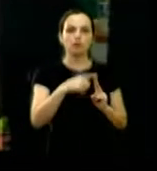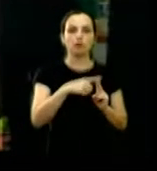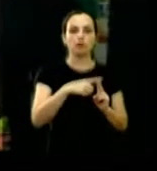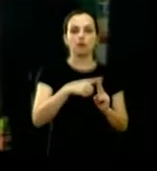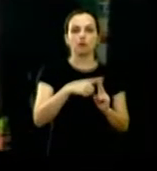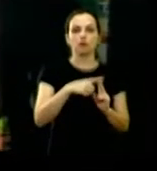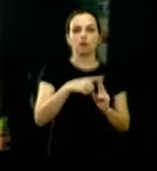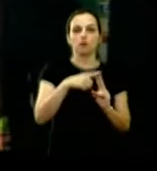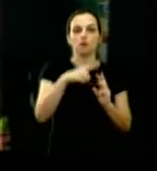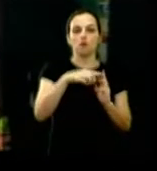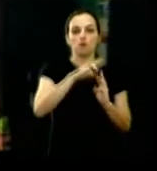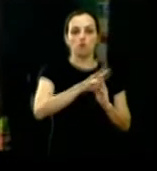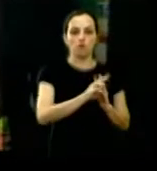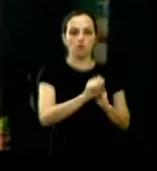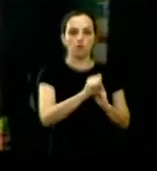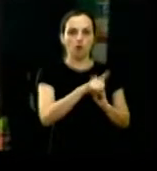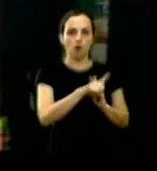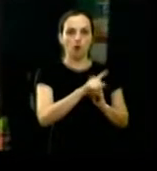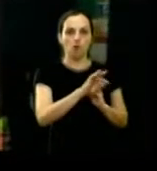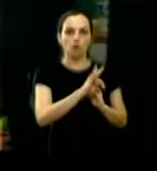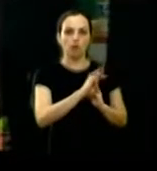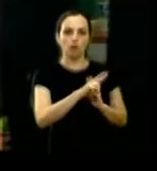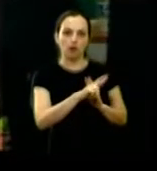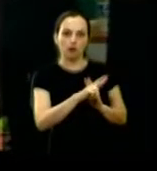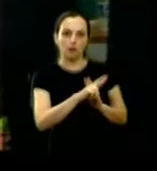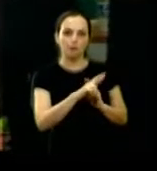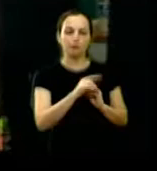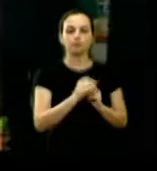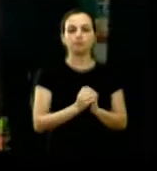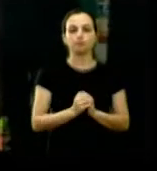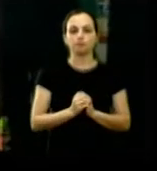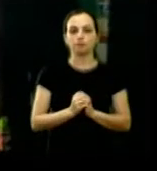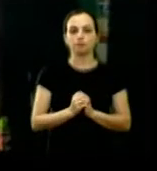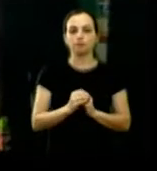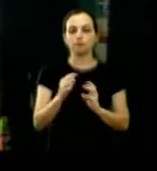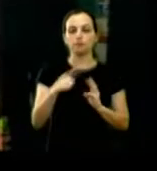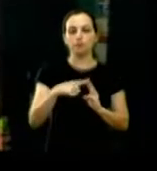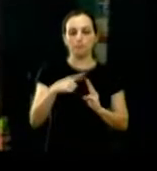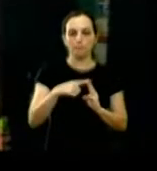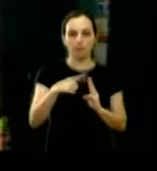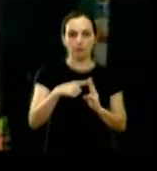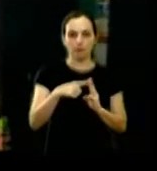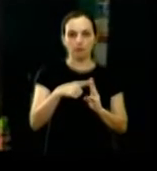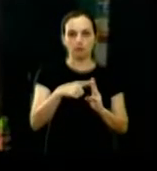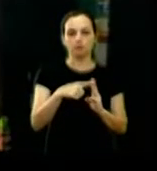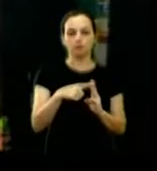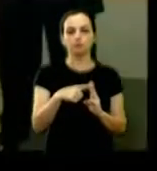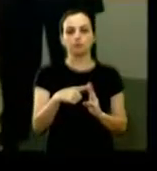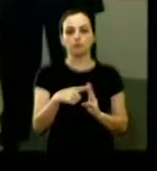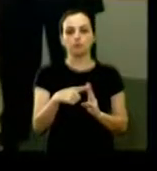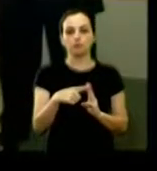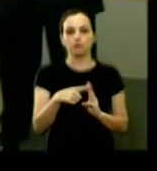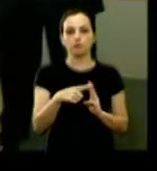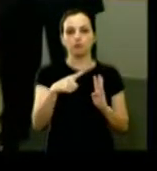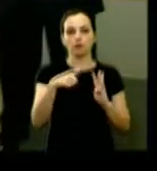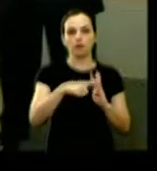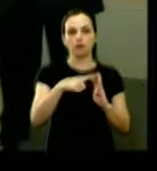também foram entregues os títulos de cidadão benemérito ao médico doutor Walter Cury Rodrigues